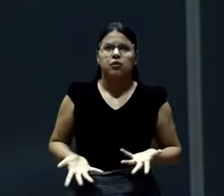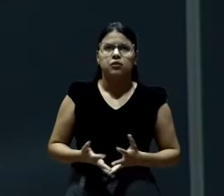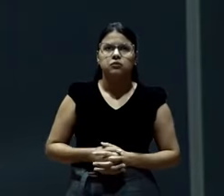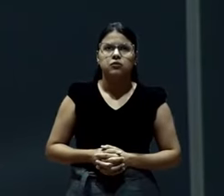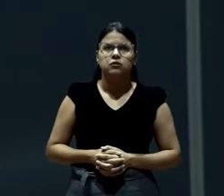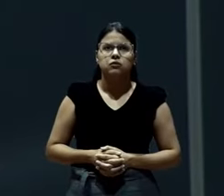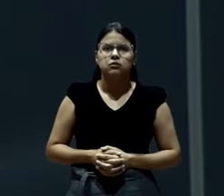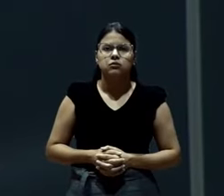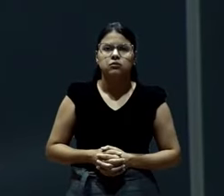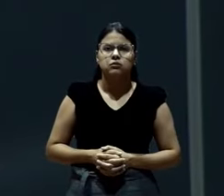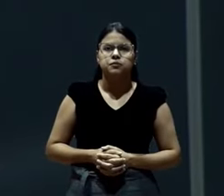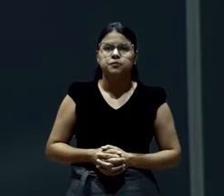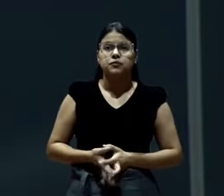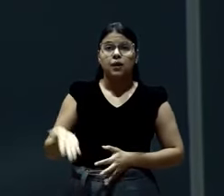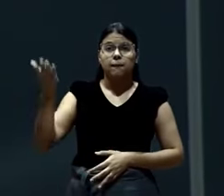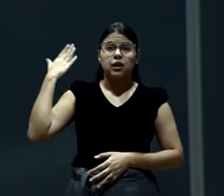Eles entendiam que era uma família.